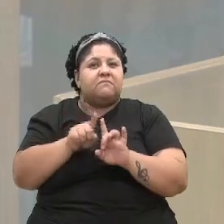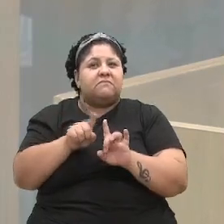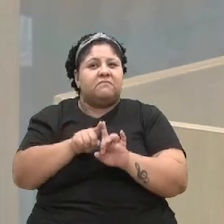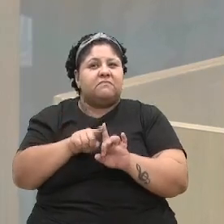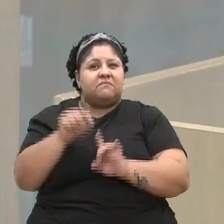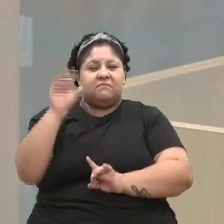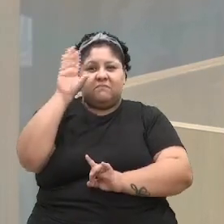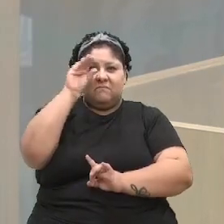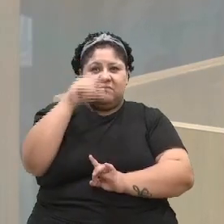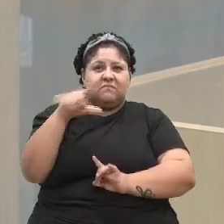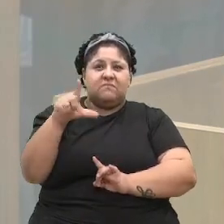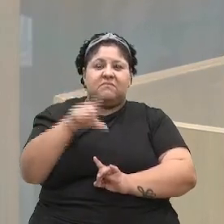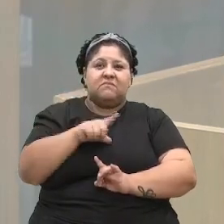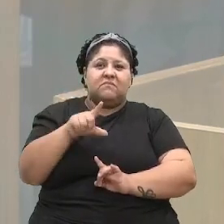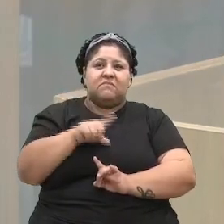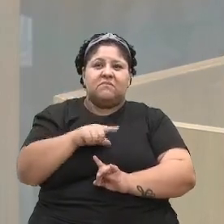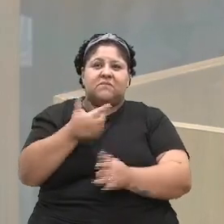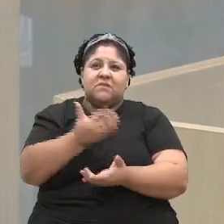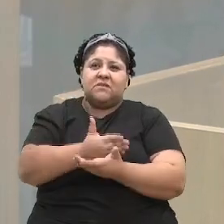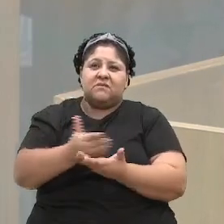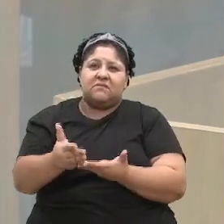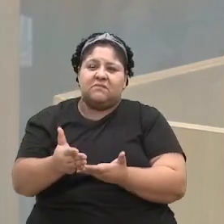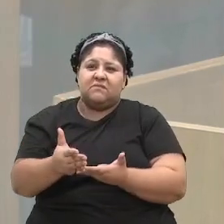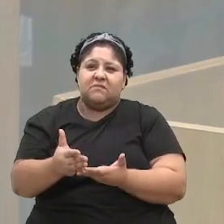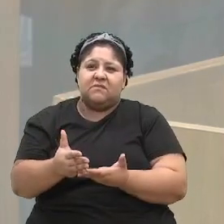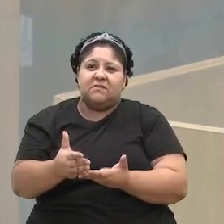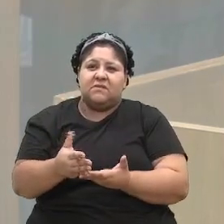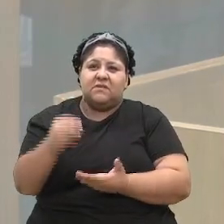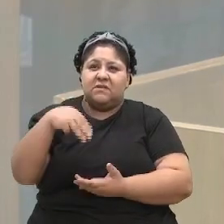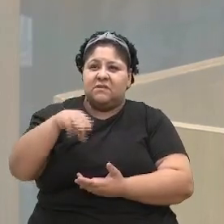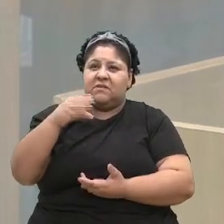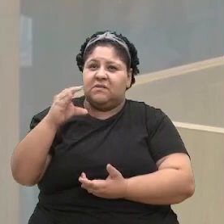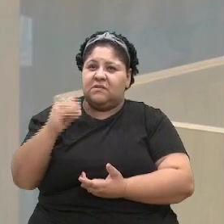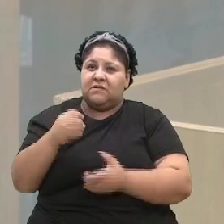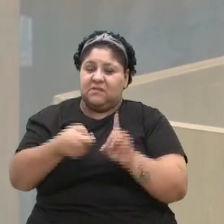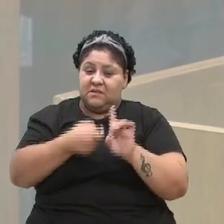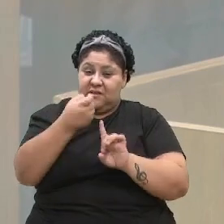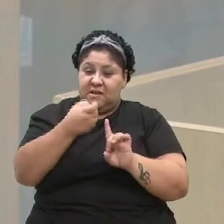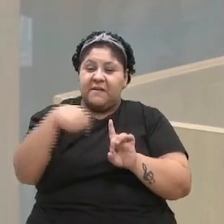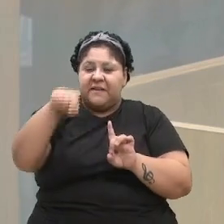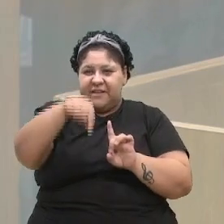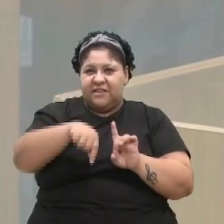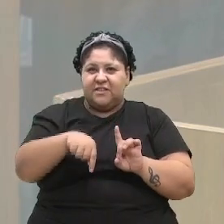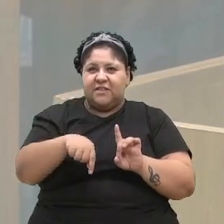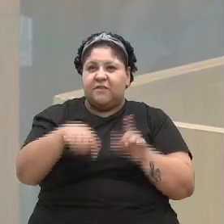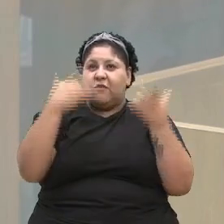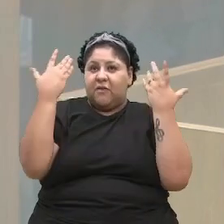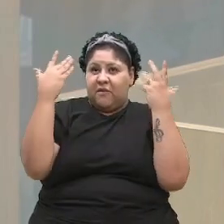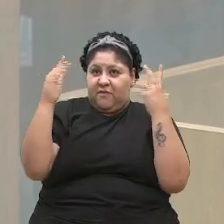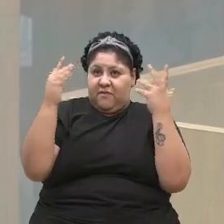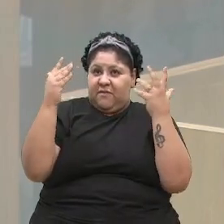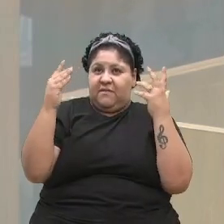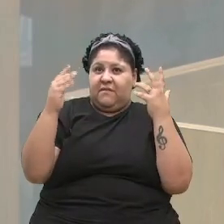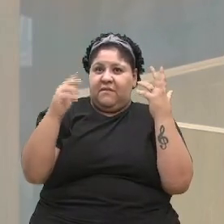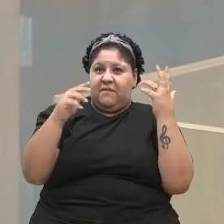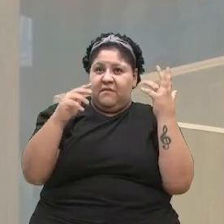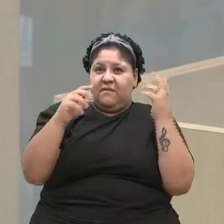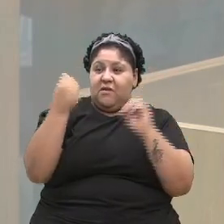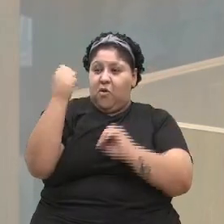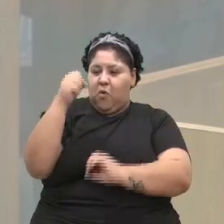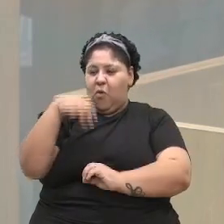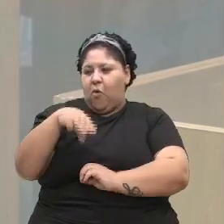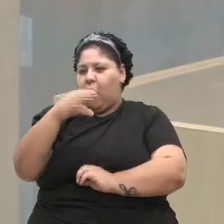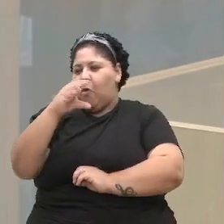observando que nós estamos entrando no mês de março, que é o mês em que a gente comemora as questões relacionadas ao 8 de